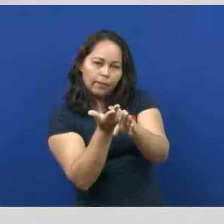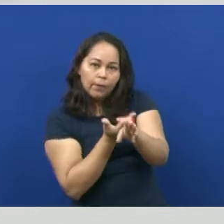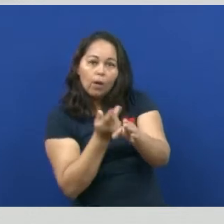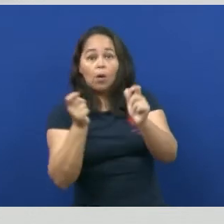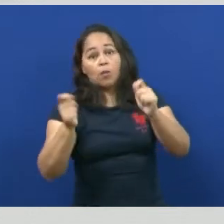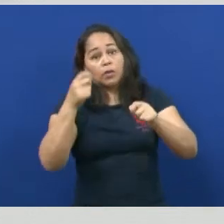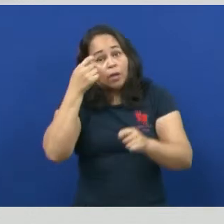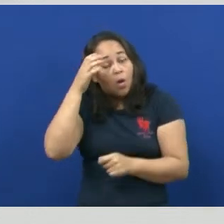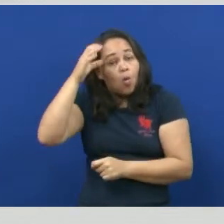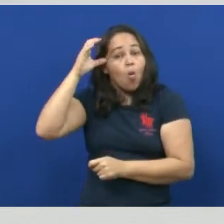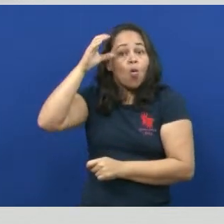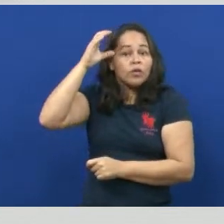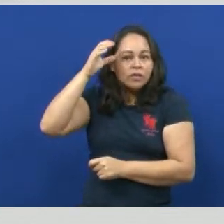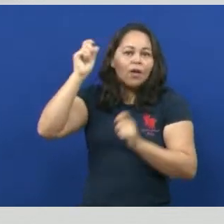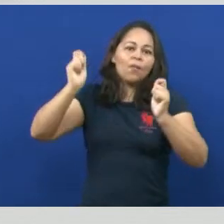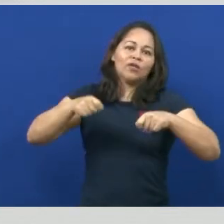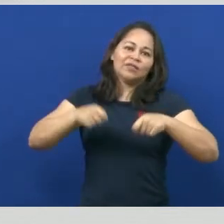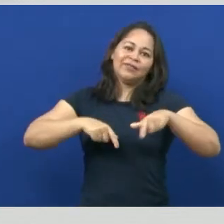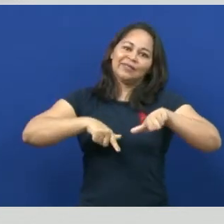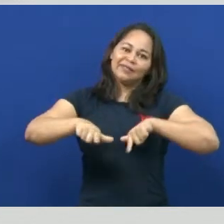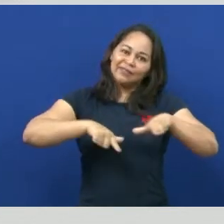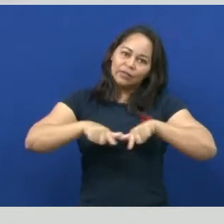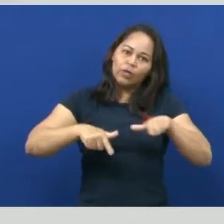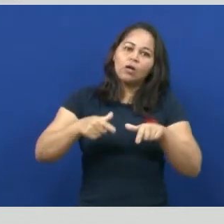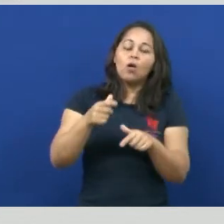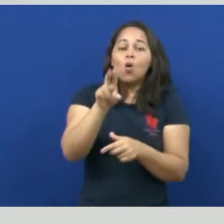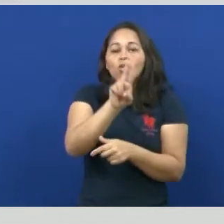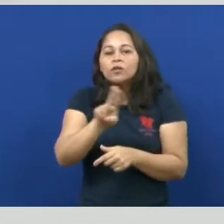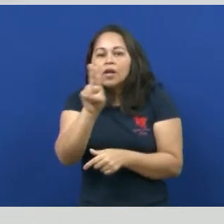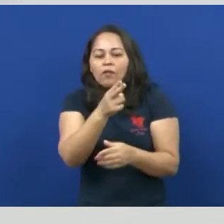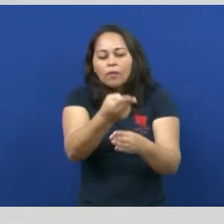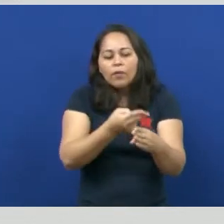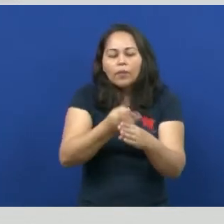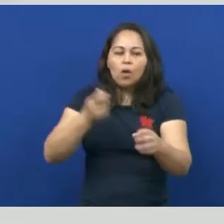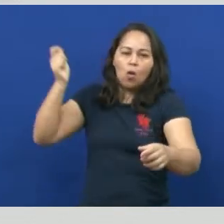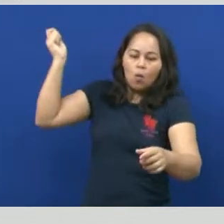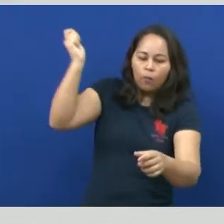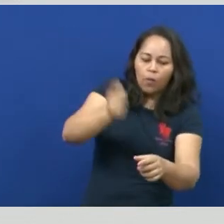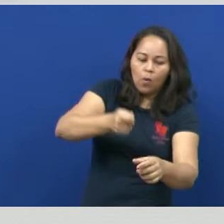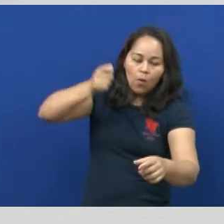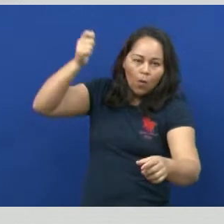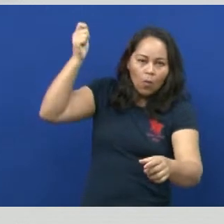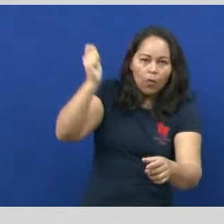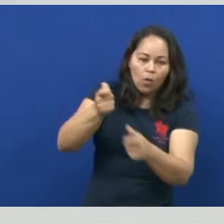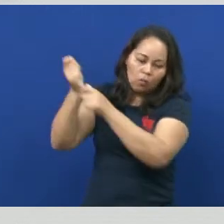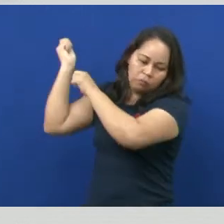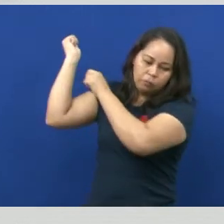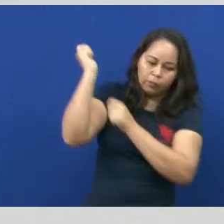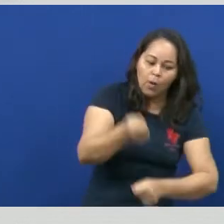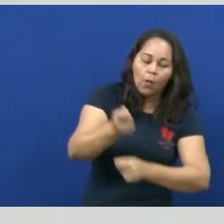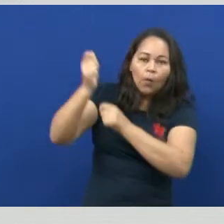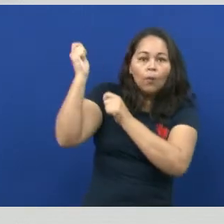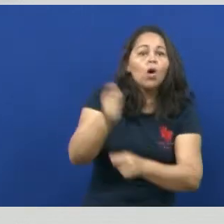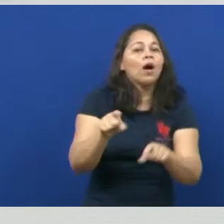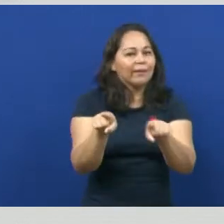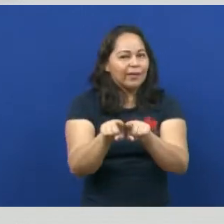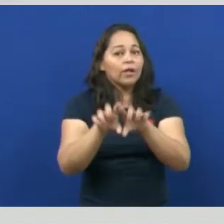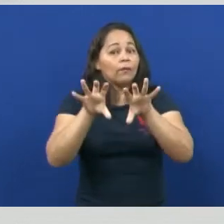consciência que aquilo é um instrumento de trabalho. A partir daí a gente tem um machado, né? Então, ele já começa a utilizar. Então, o homem, ele vai